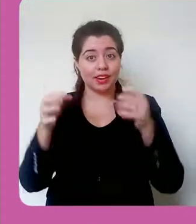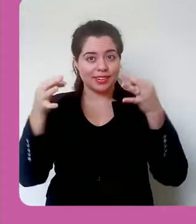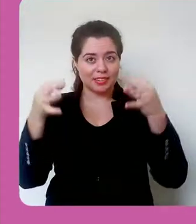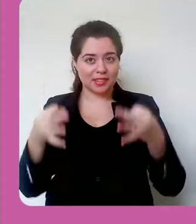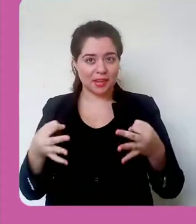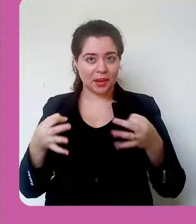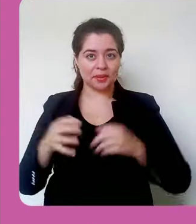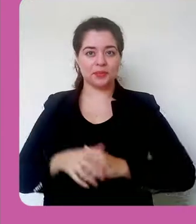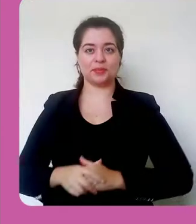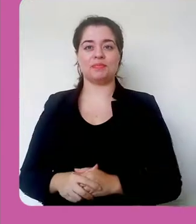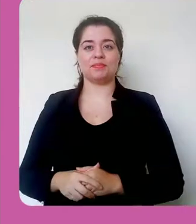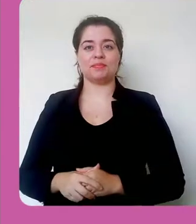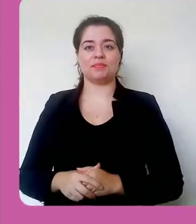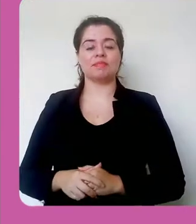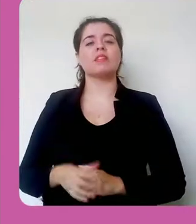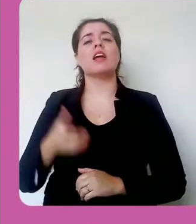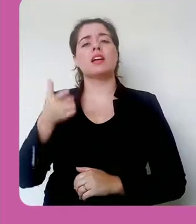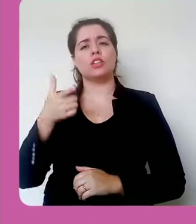600 por 450.